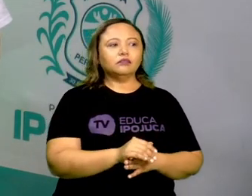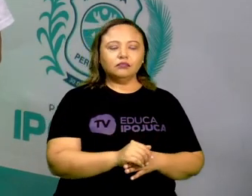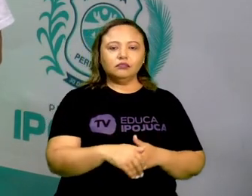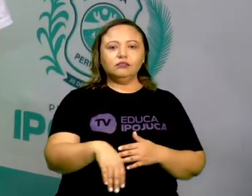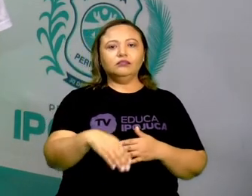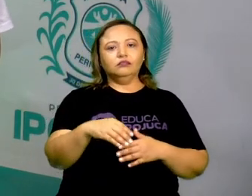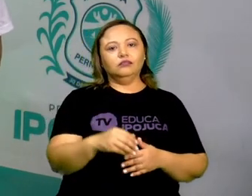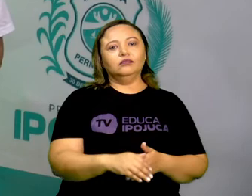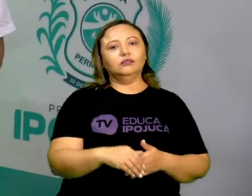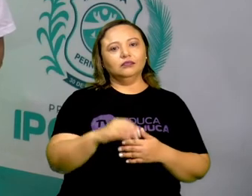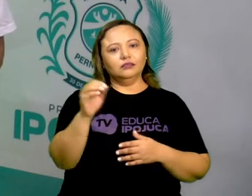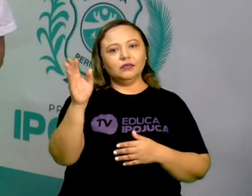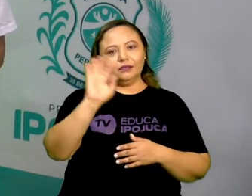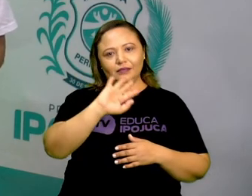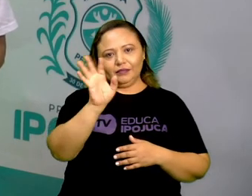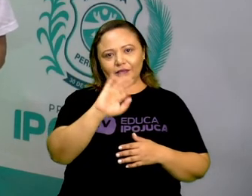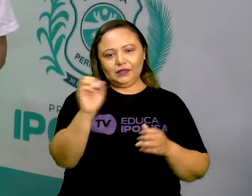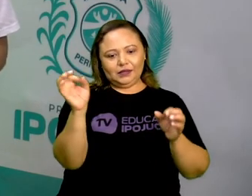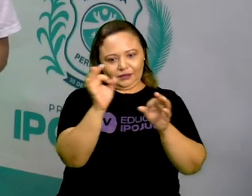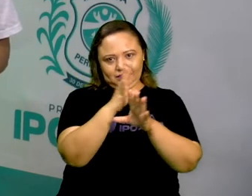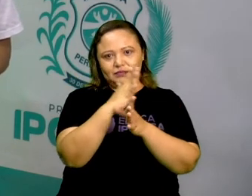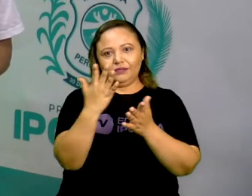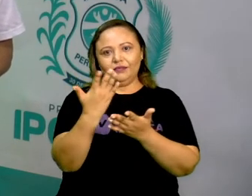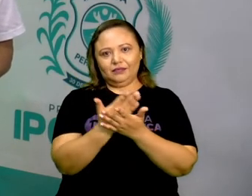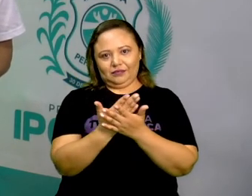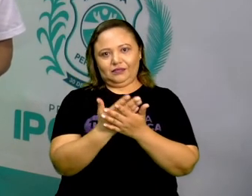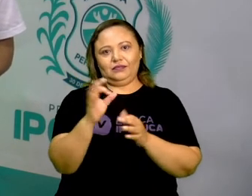estudos e até a próxima aula. Tchau!